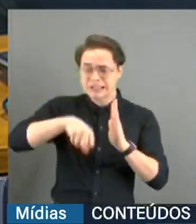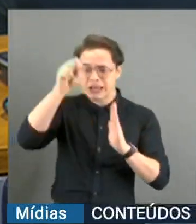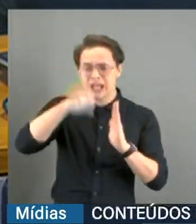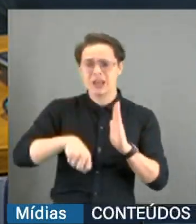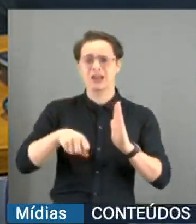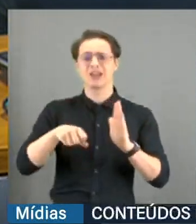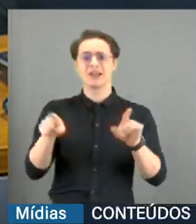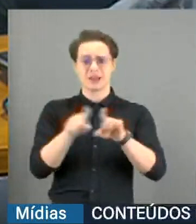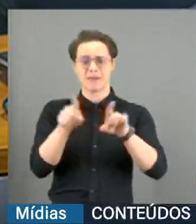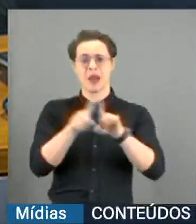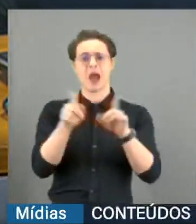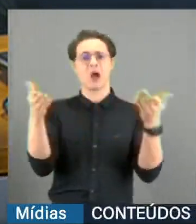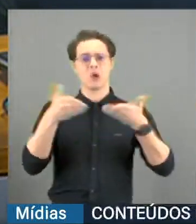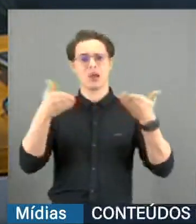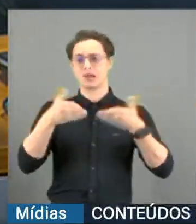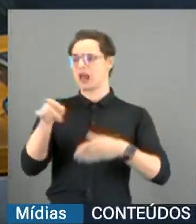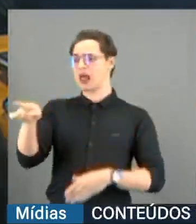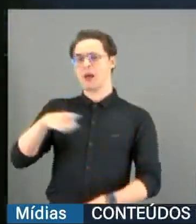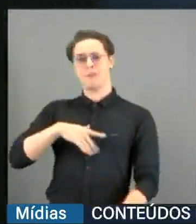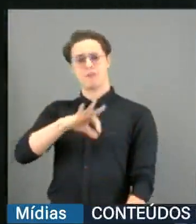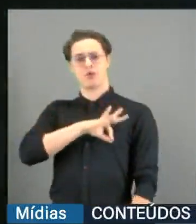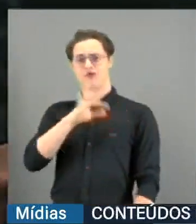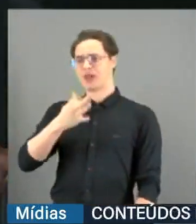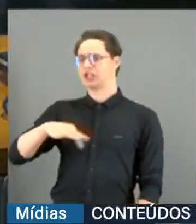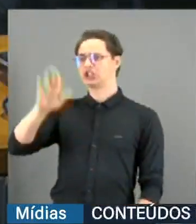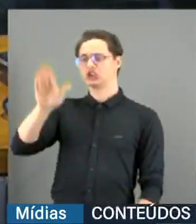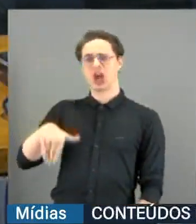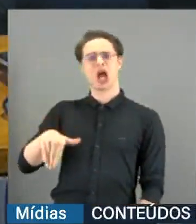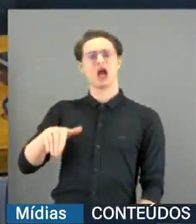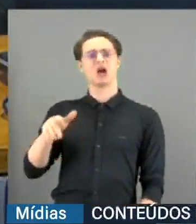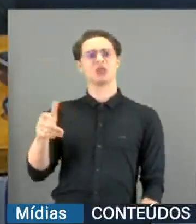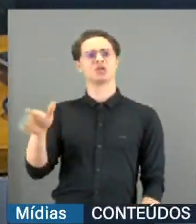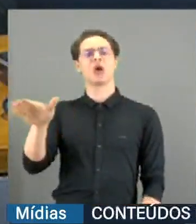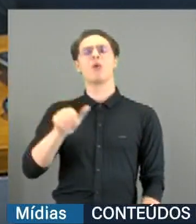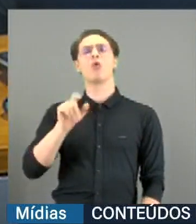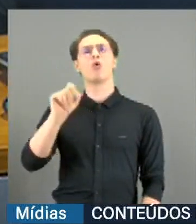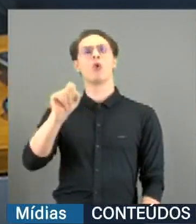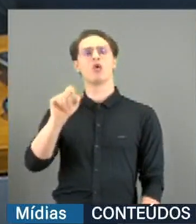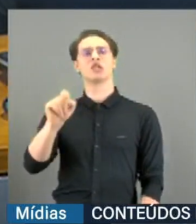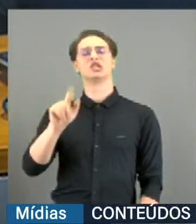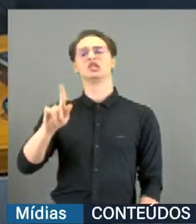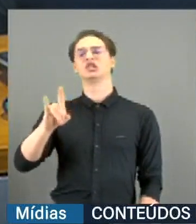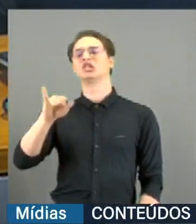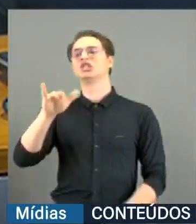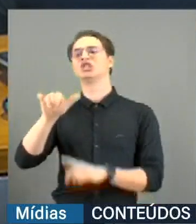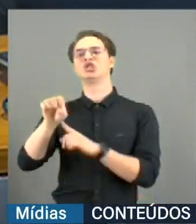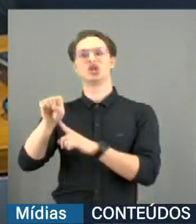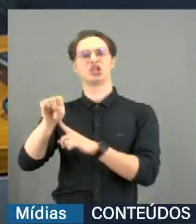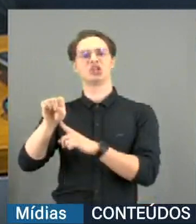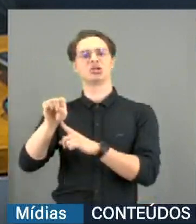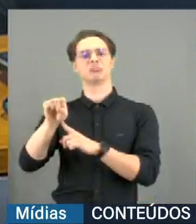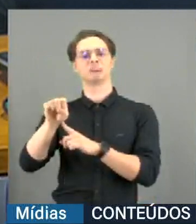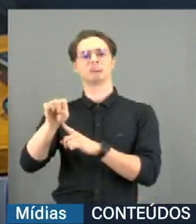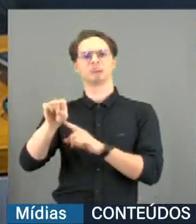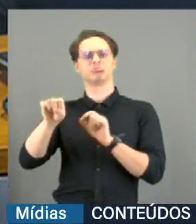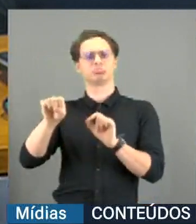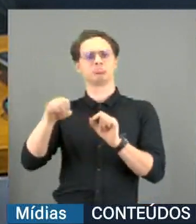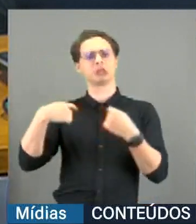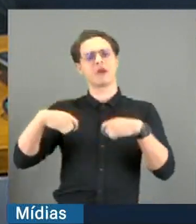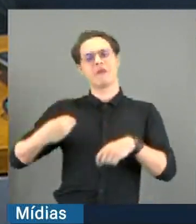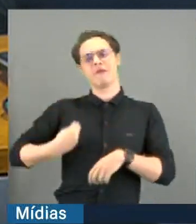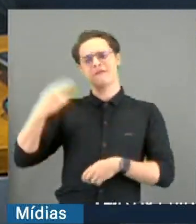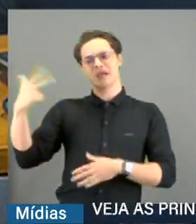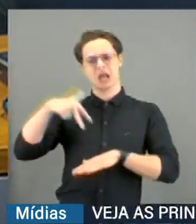Inclusive, agora, a própria Polícia Federal já trouxe, como é que o nome? Do G. Dias para dentro, que deveria estar aqui.